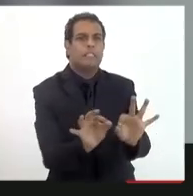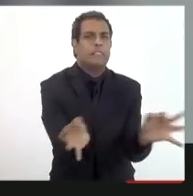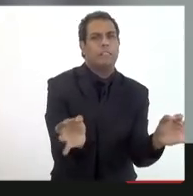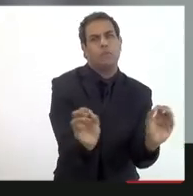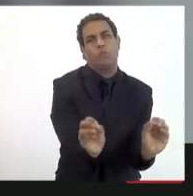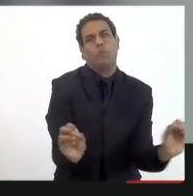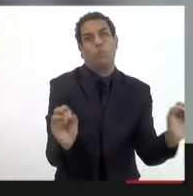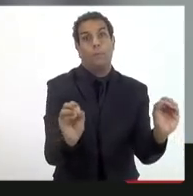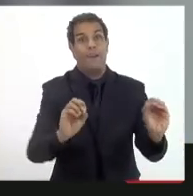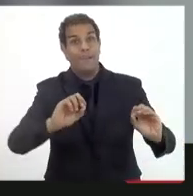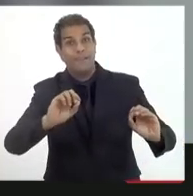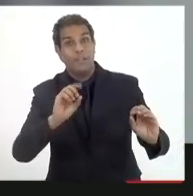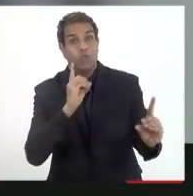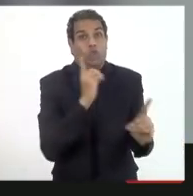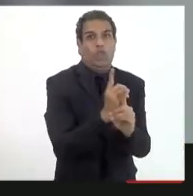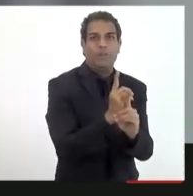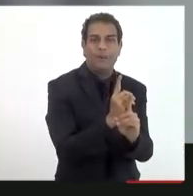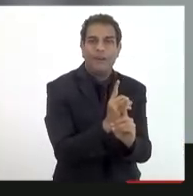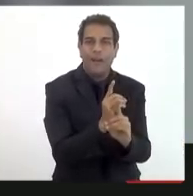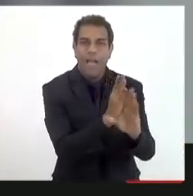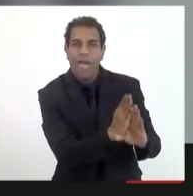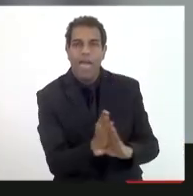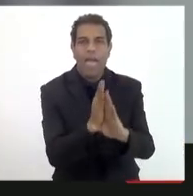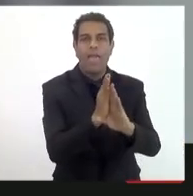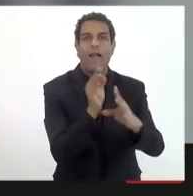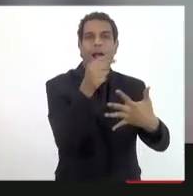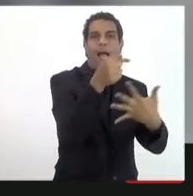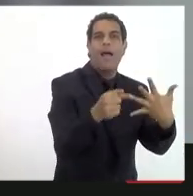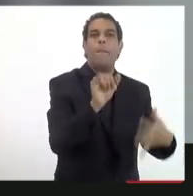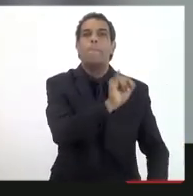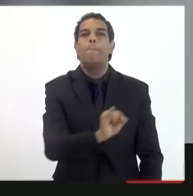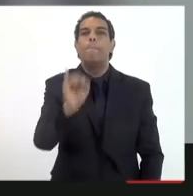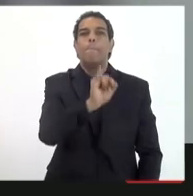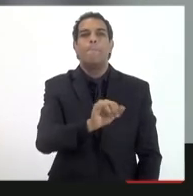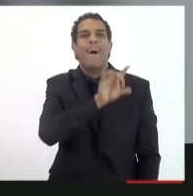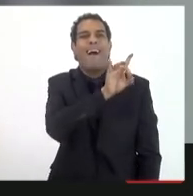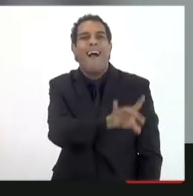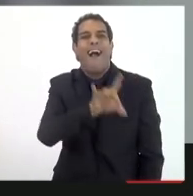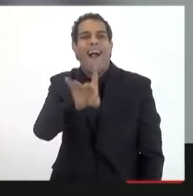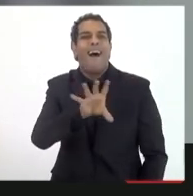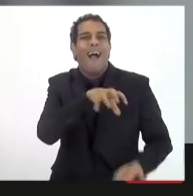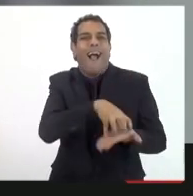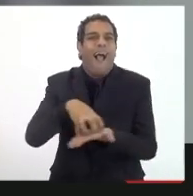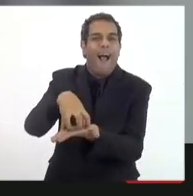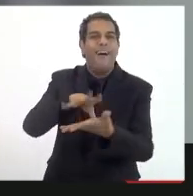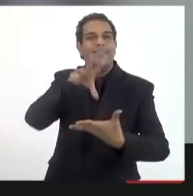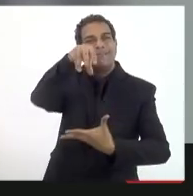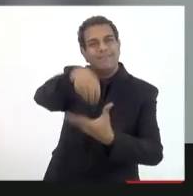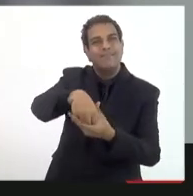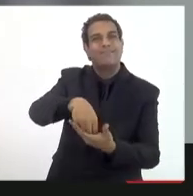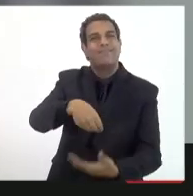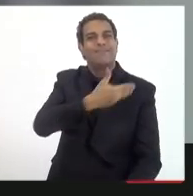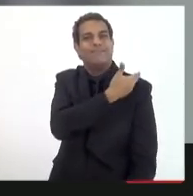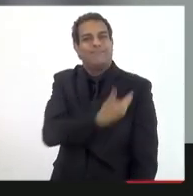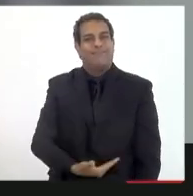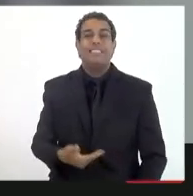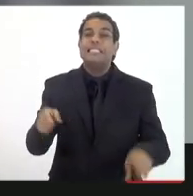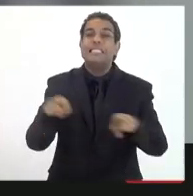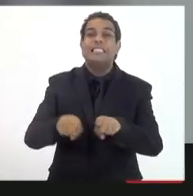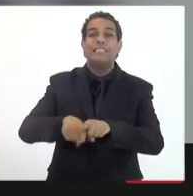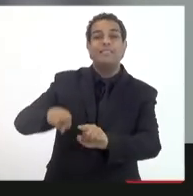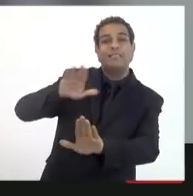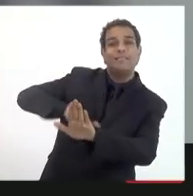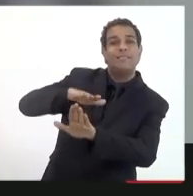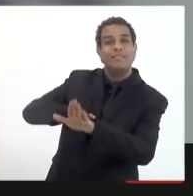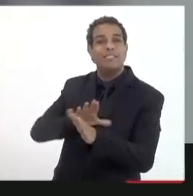identificar a relativa importância de cada fator no impacto mas eu acredito que o fundo devesse ter essa